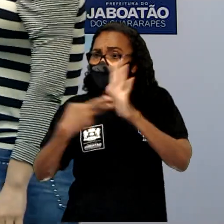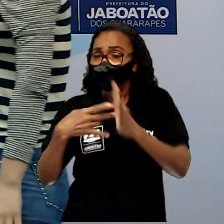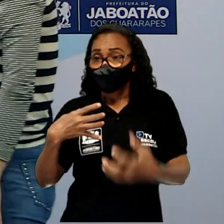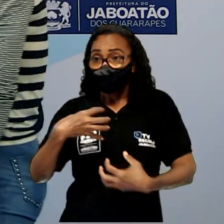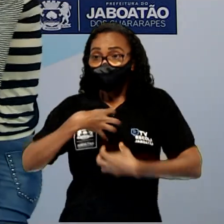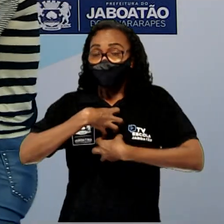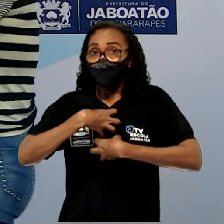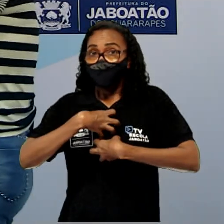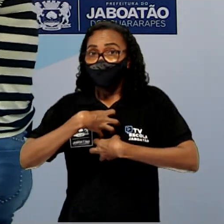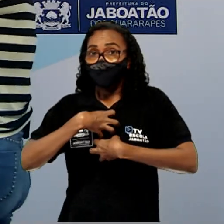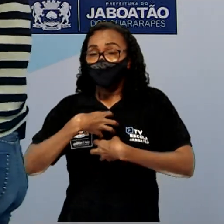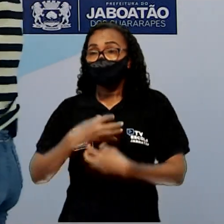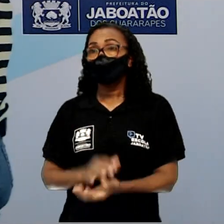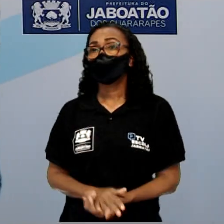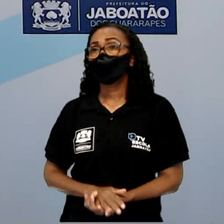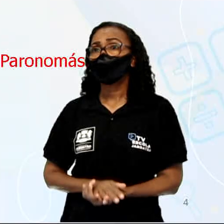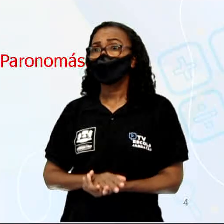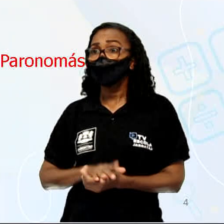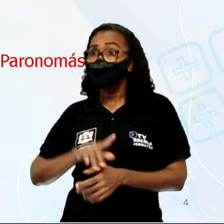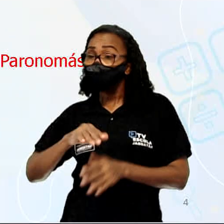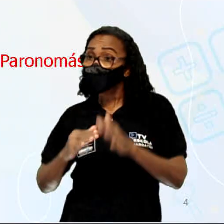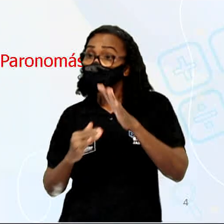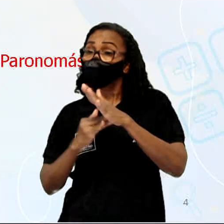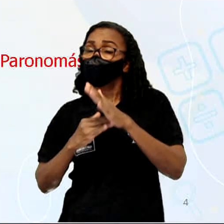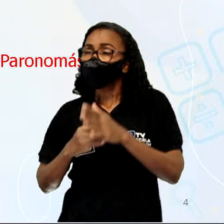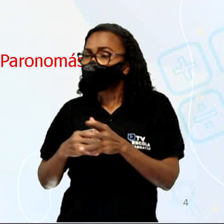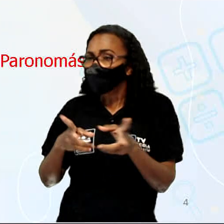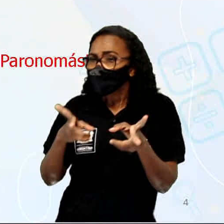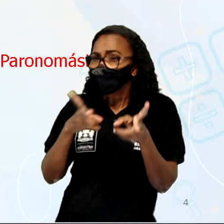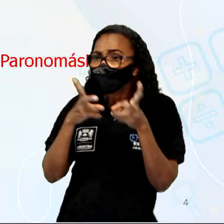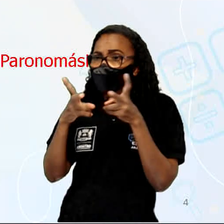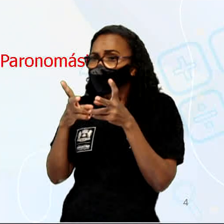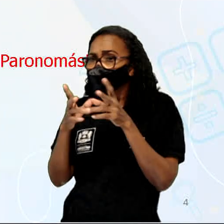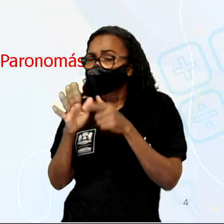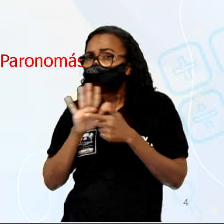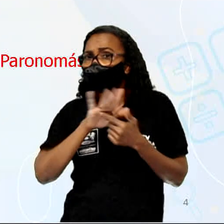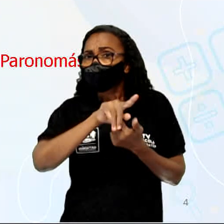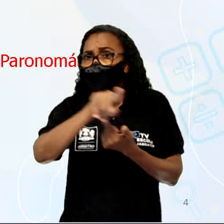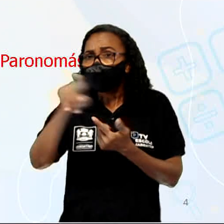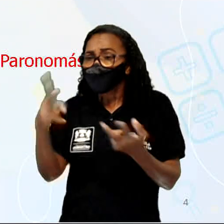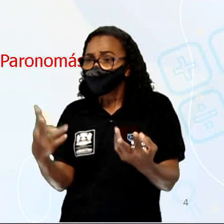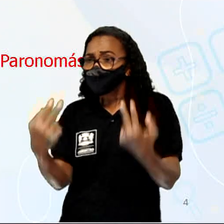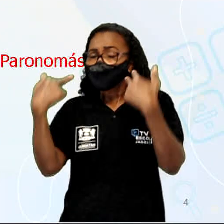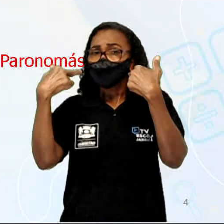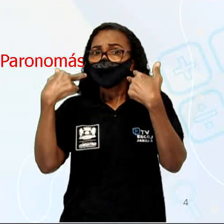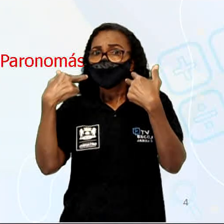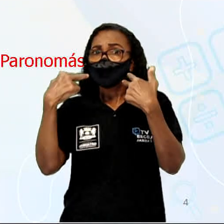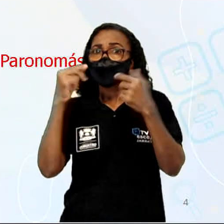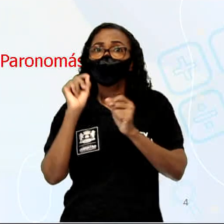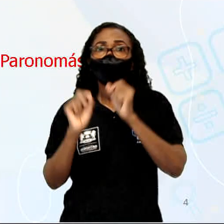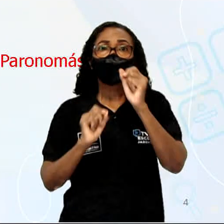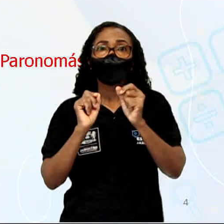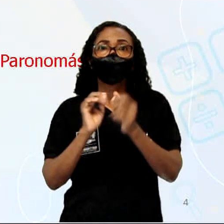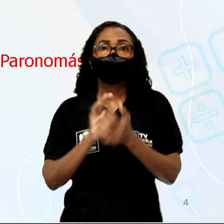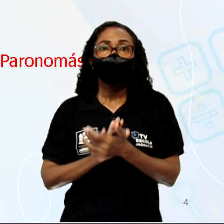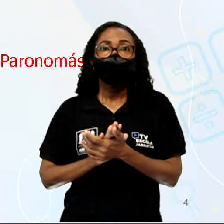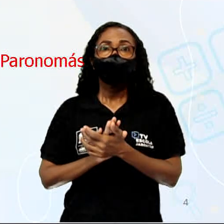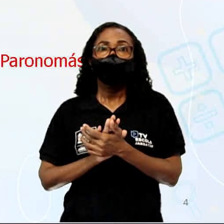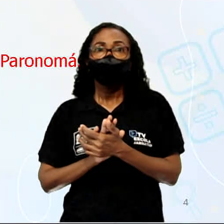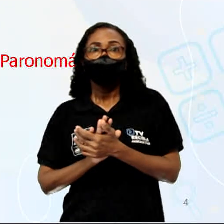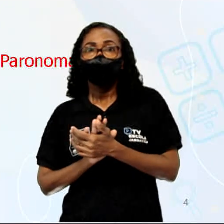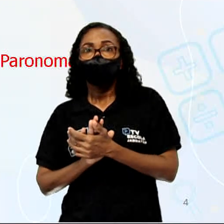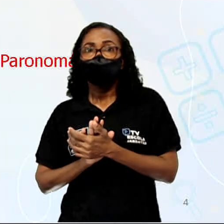Por último, eu quero chamar a atenção de vocês para essa figura de linguagem chamada Paranomásia. Tem um nome